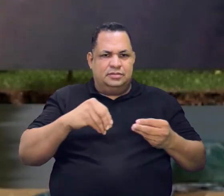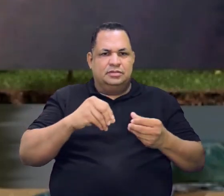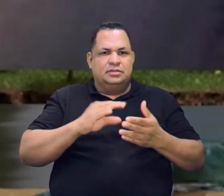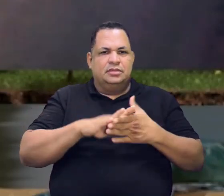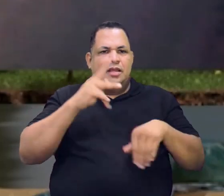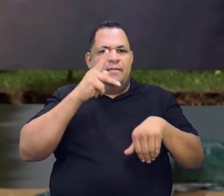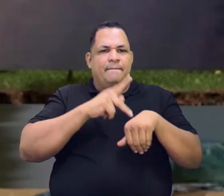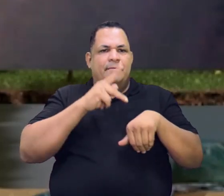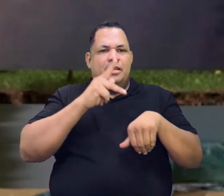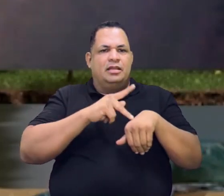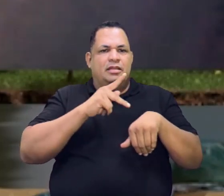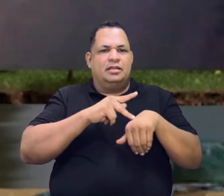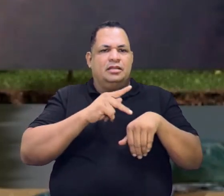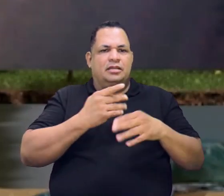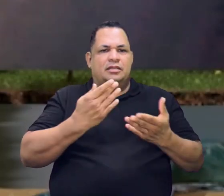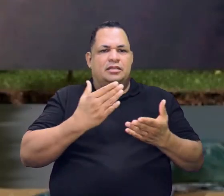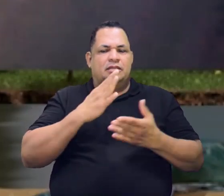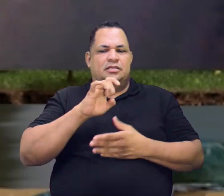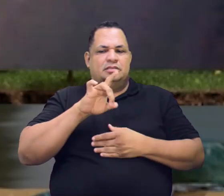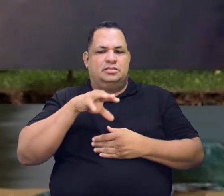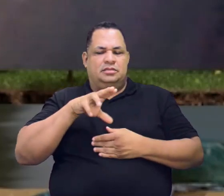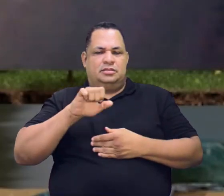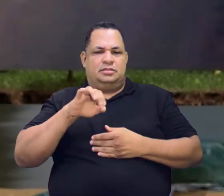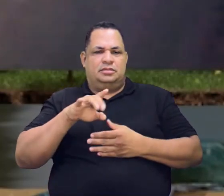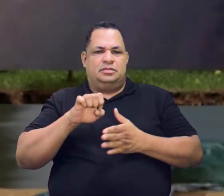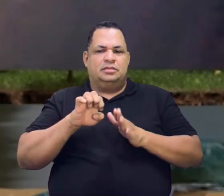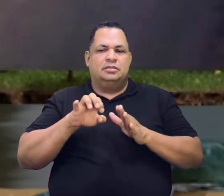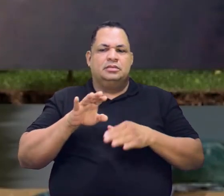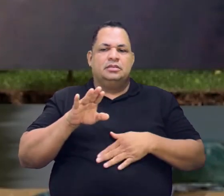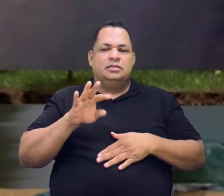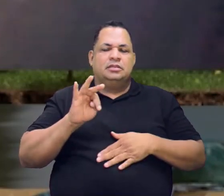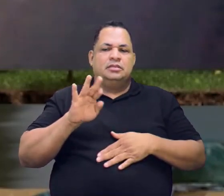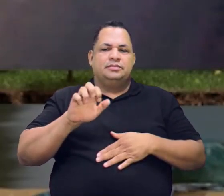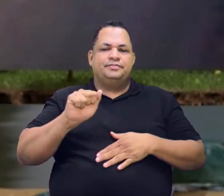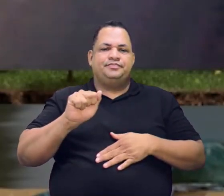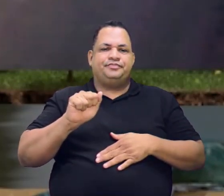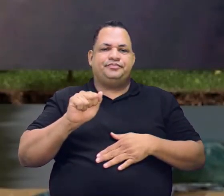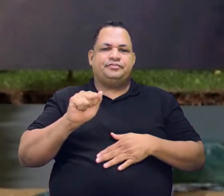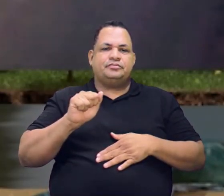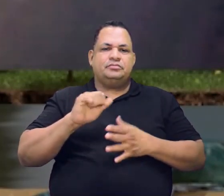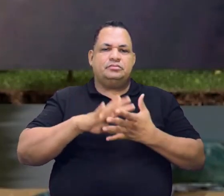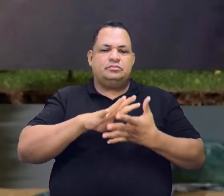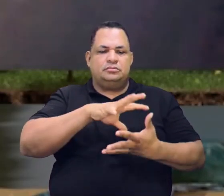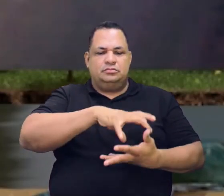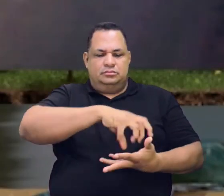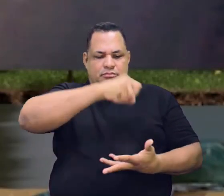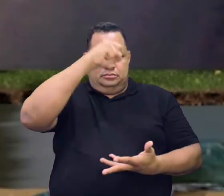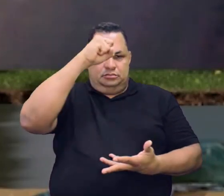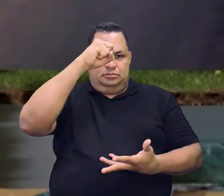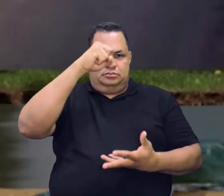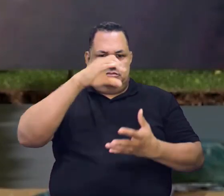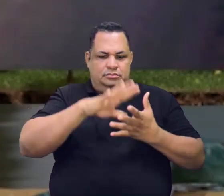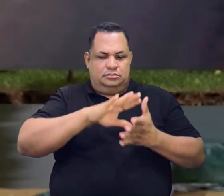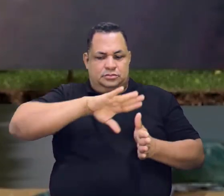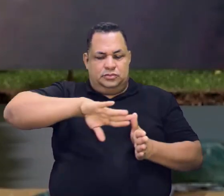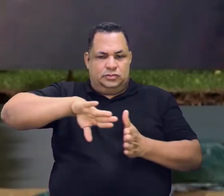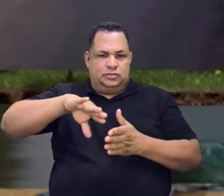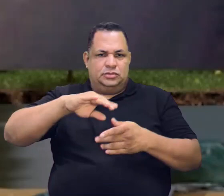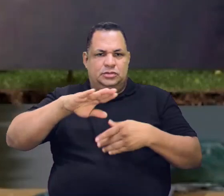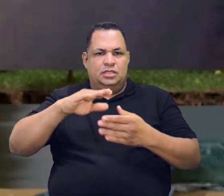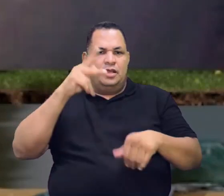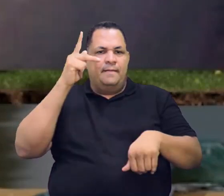Algumas pedras, a castelita, ela é tirada do local.